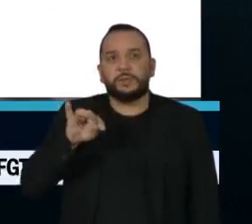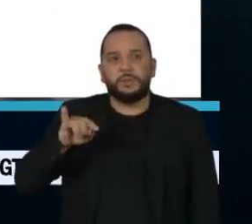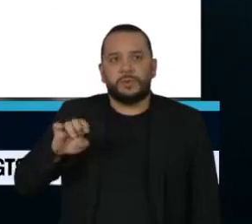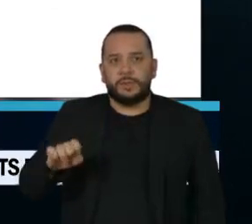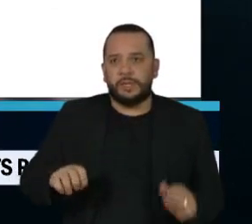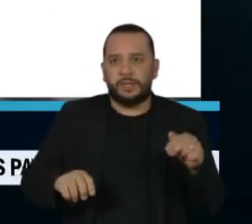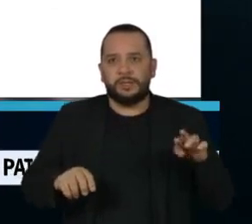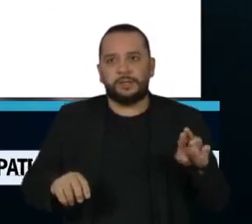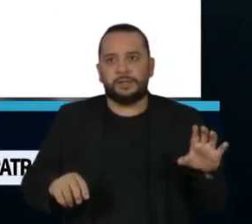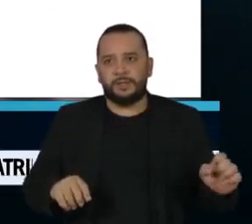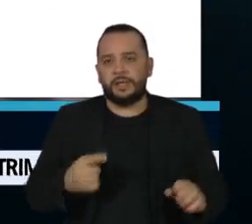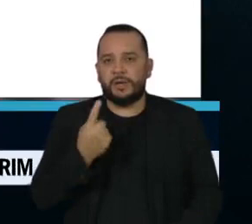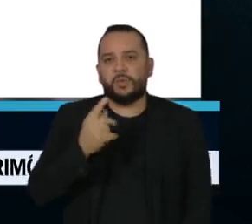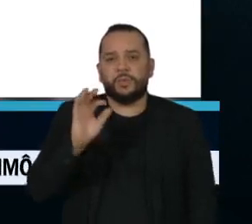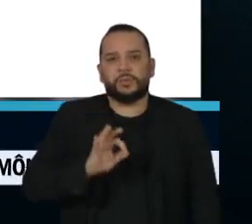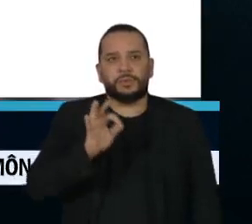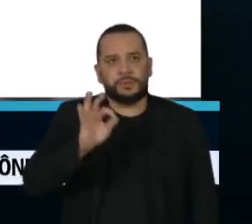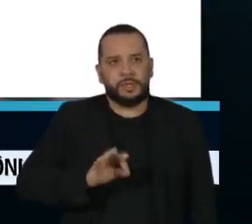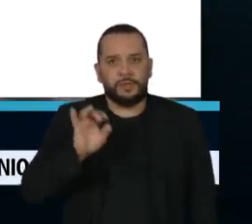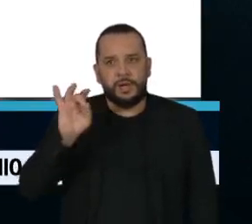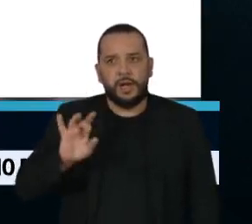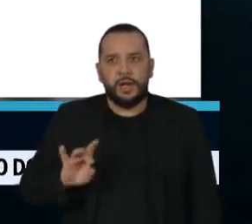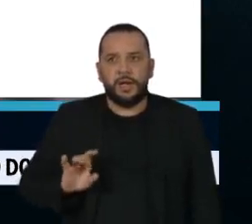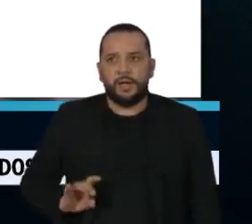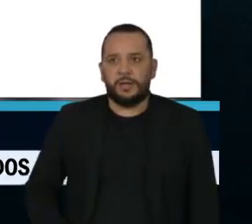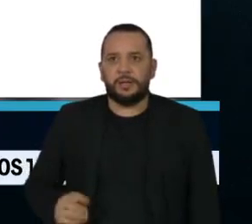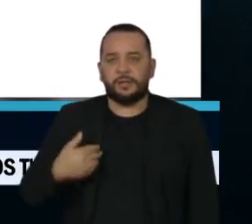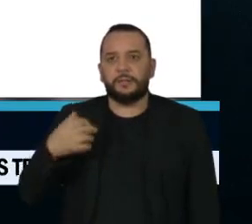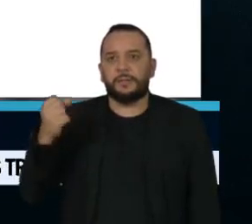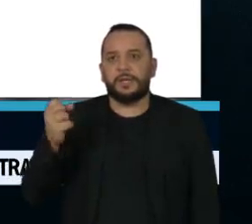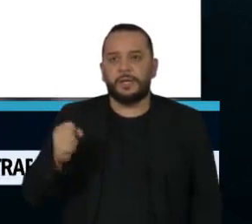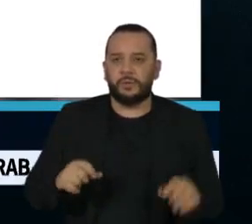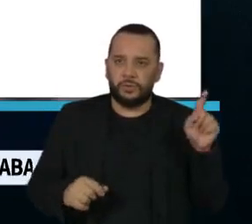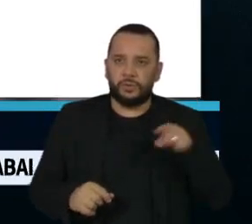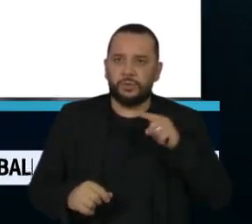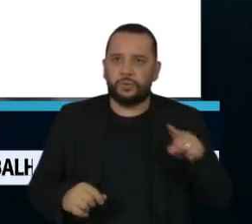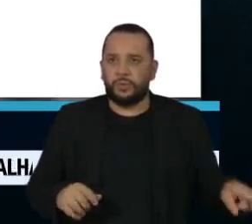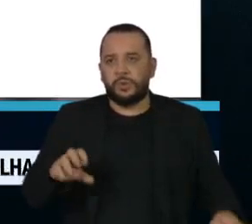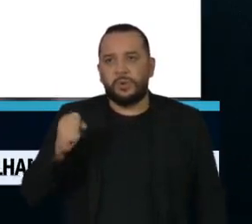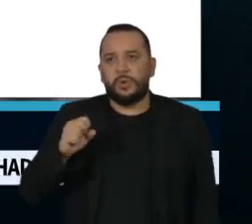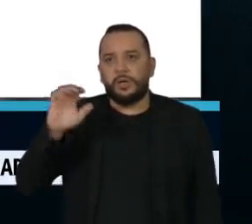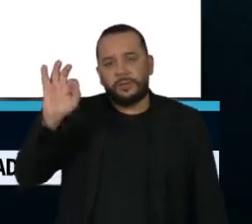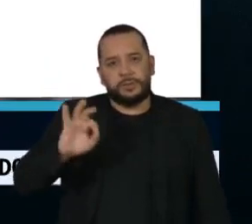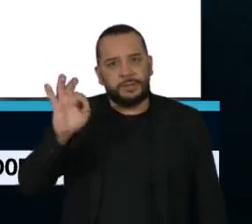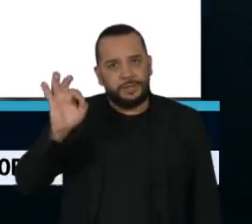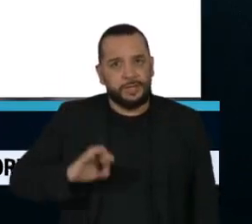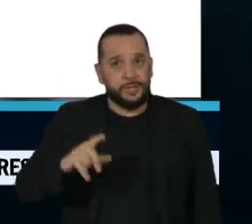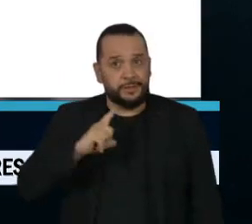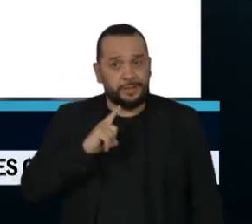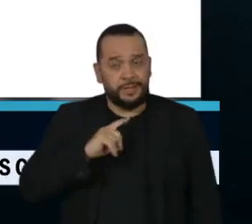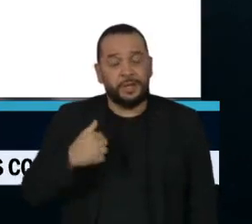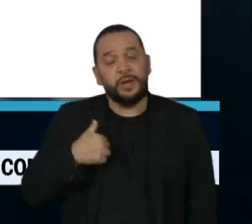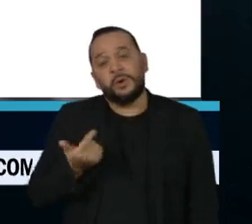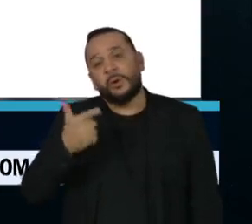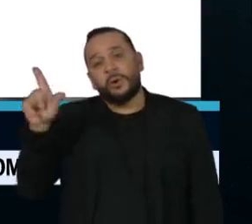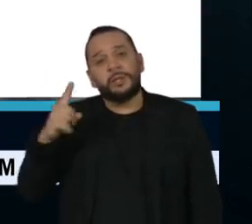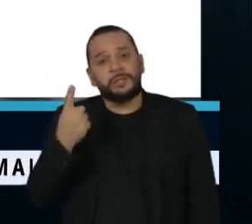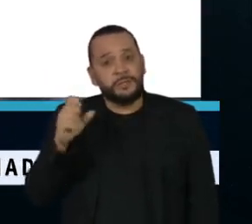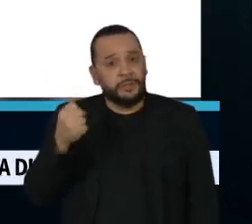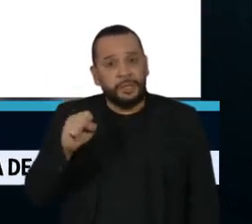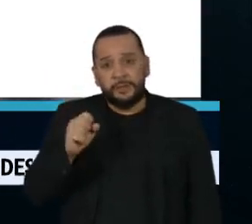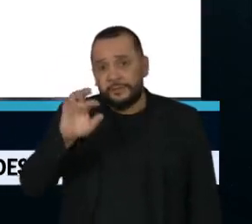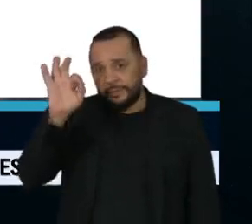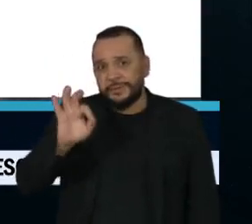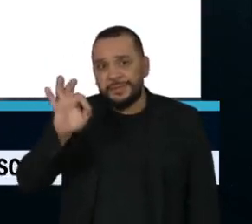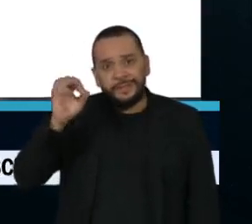André Janones estão com 1% cada. Brancos e nulos somam 8%. Outros 18% não